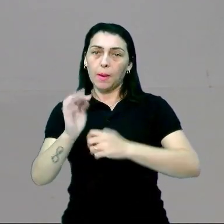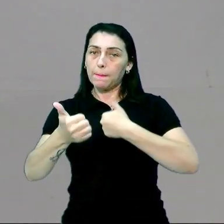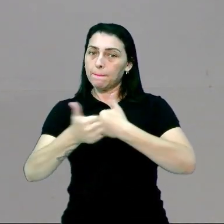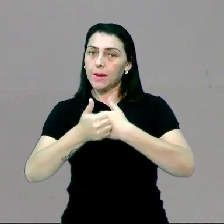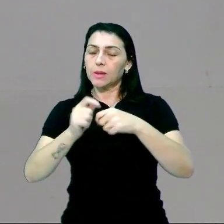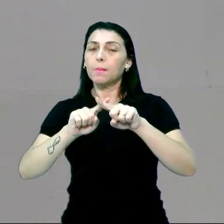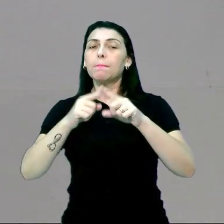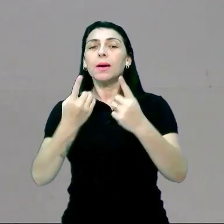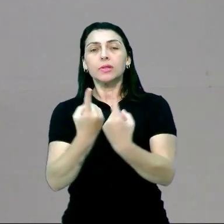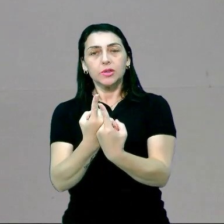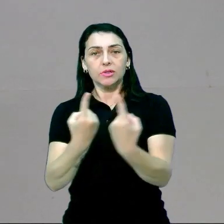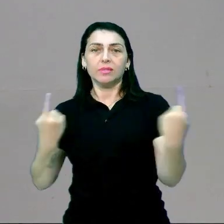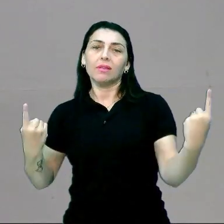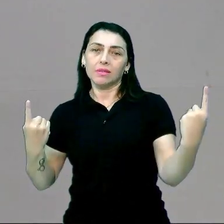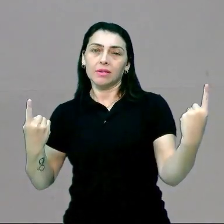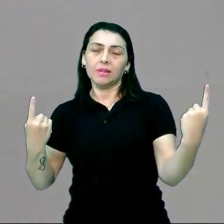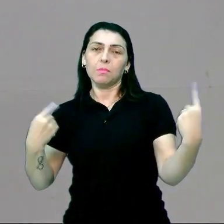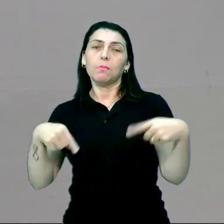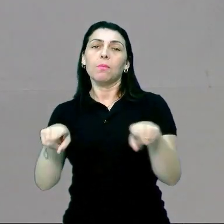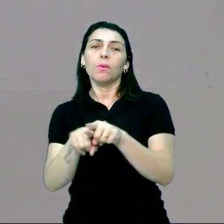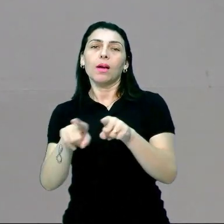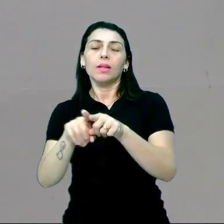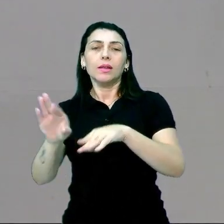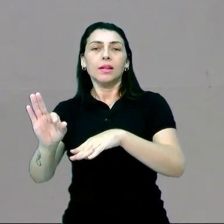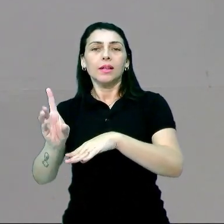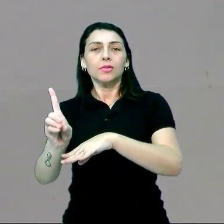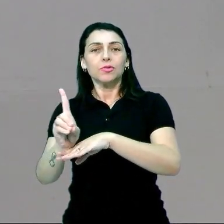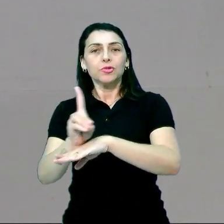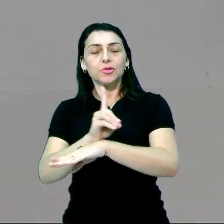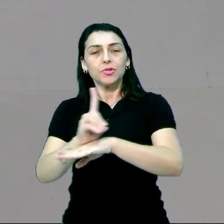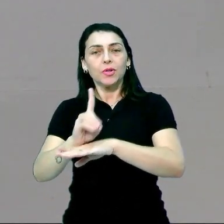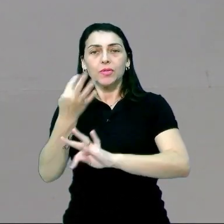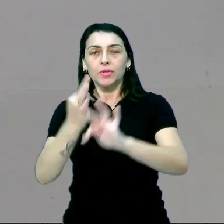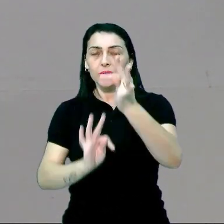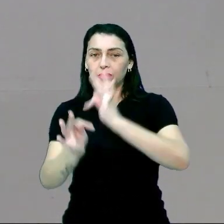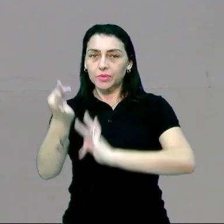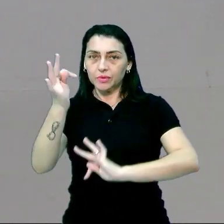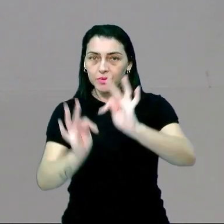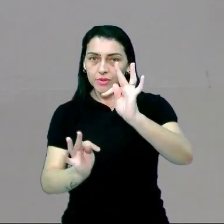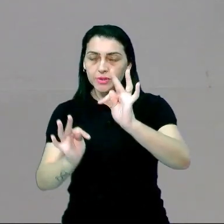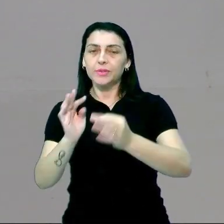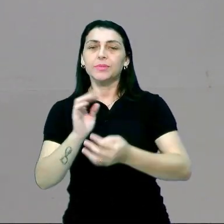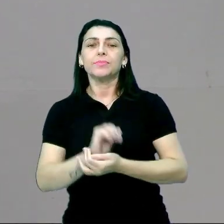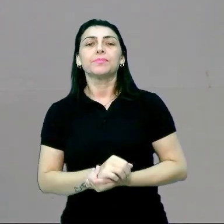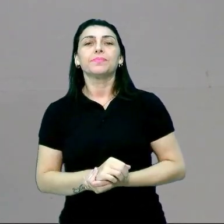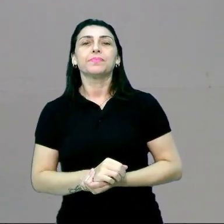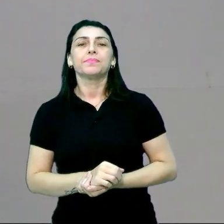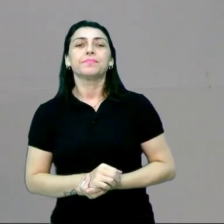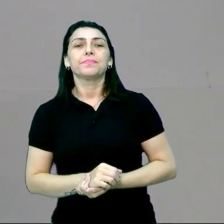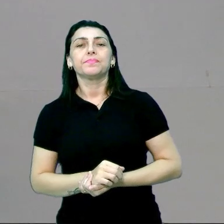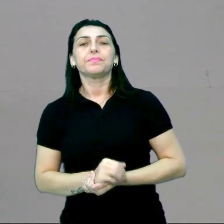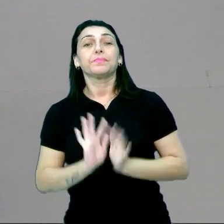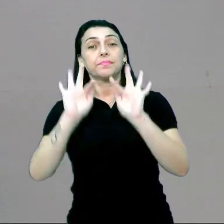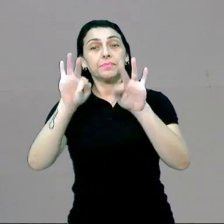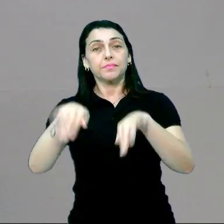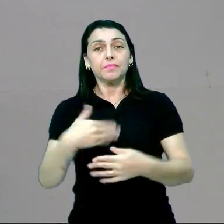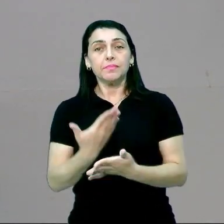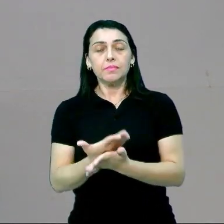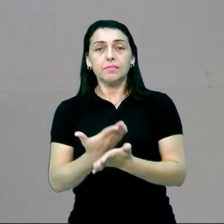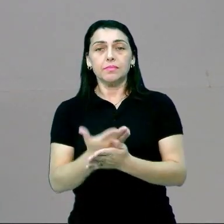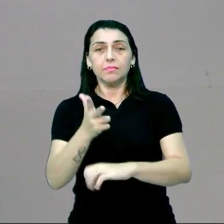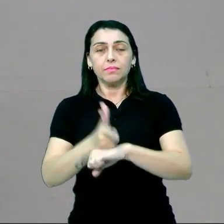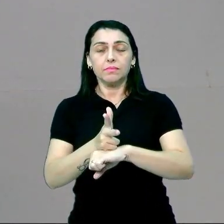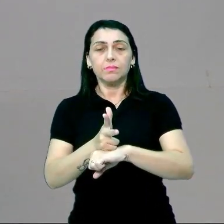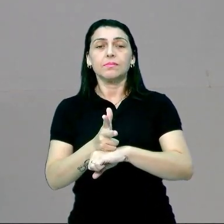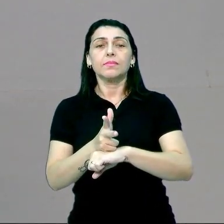próximas, mas distantes, devido ao uso excessivo dessas tecnologias. Eu estou finalizando